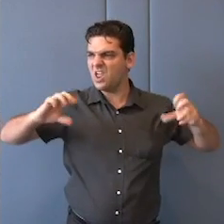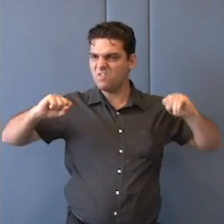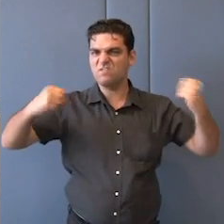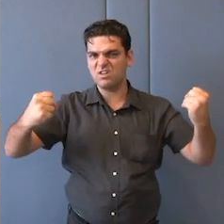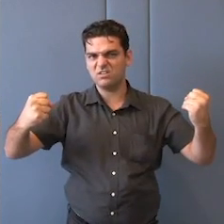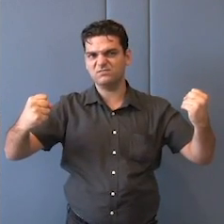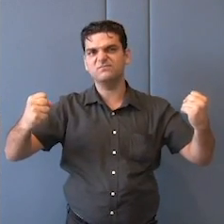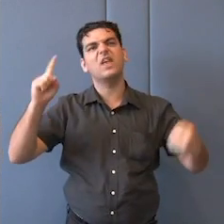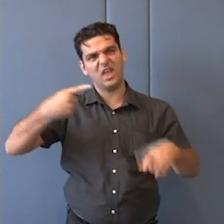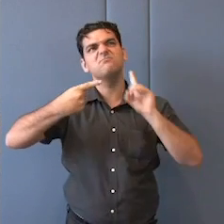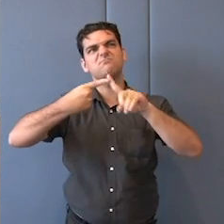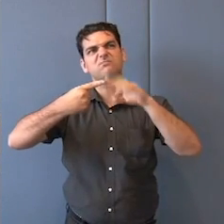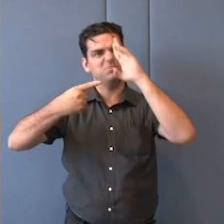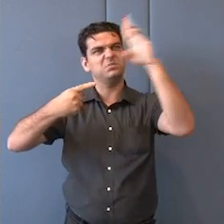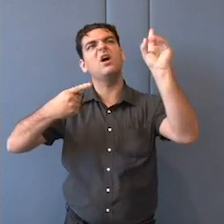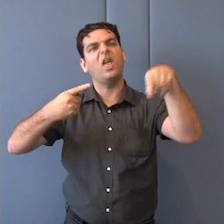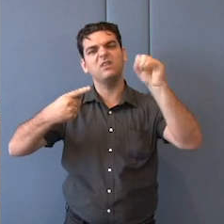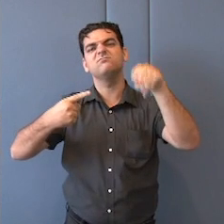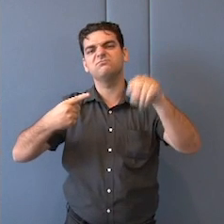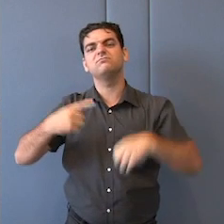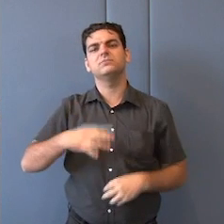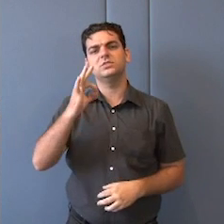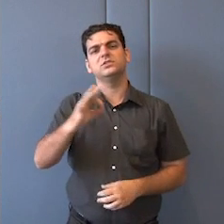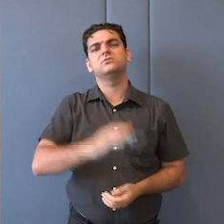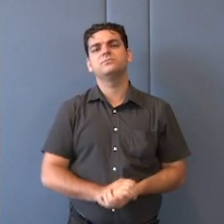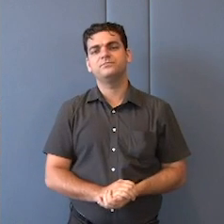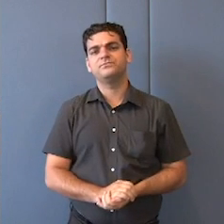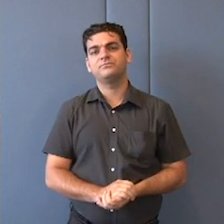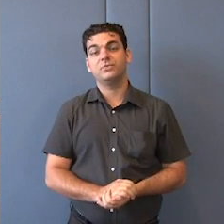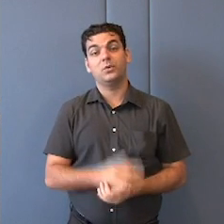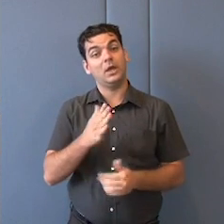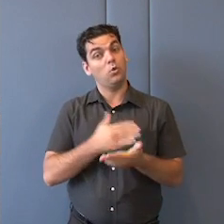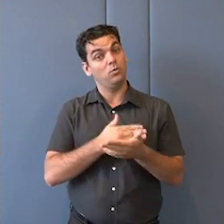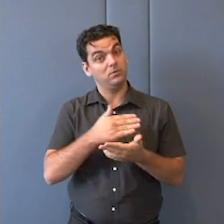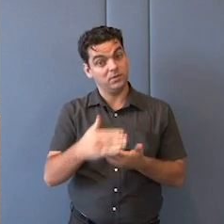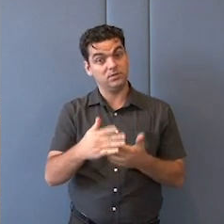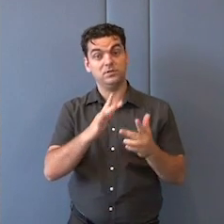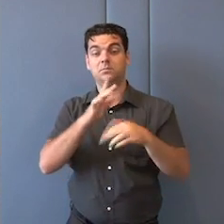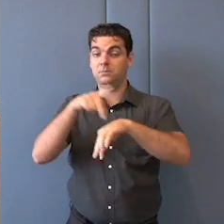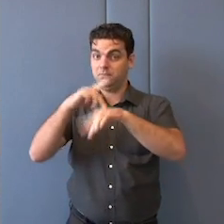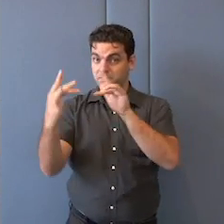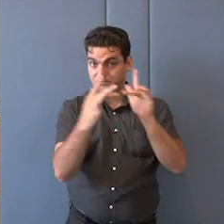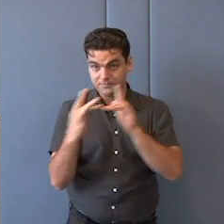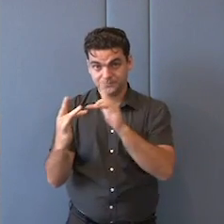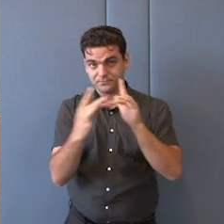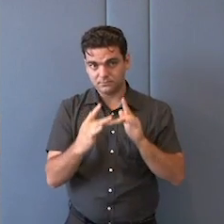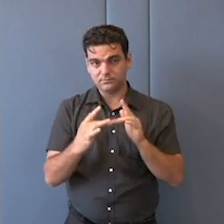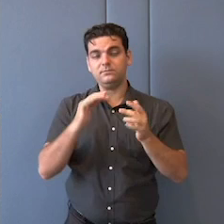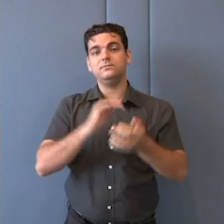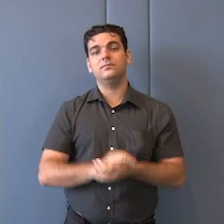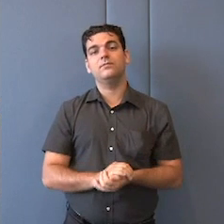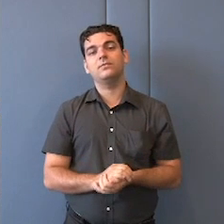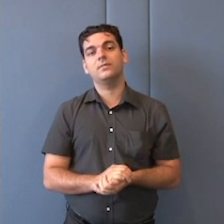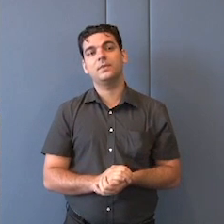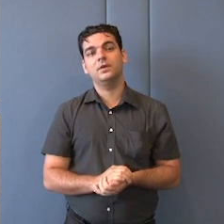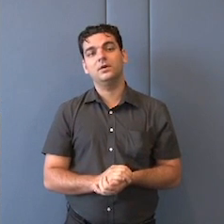como o primeiro princípio que deve nortear o relacionamento internacional do Brasil. E temos